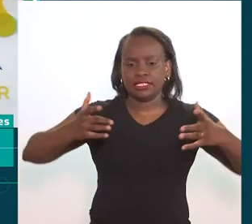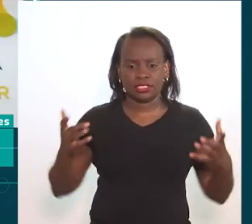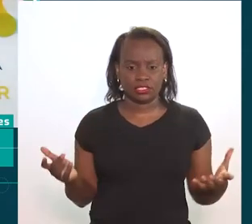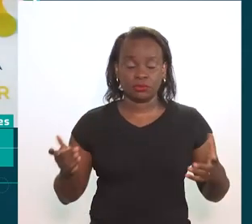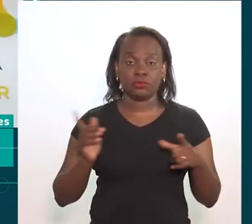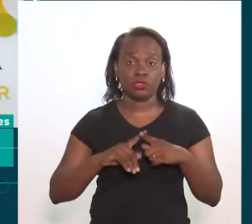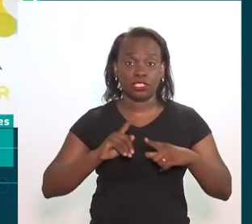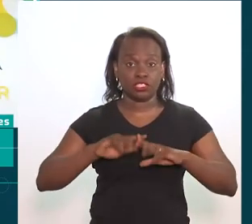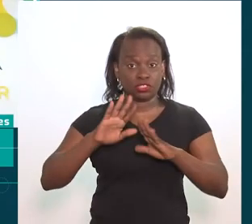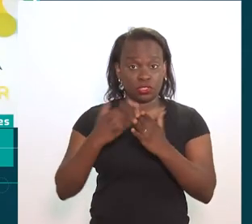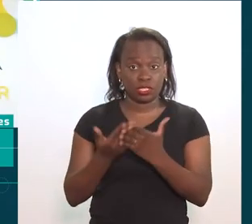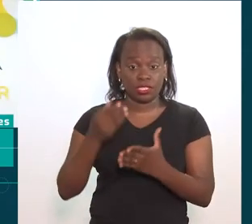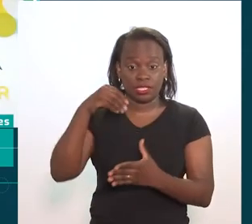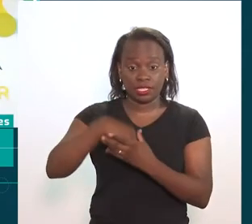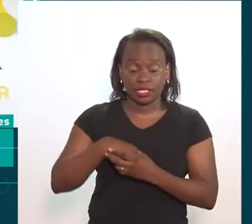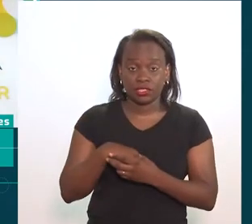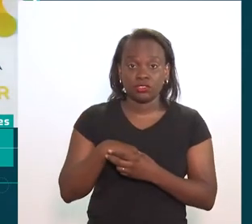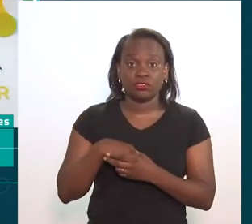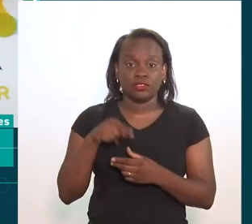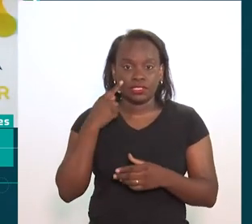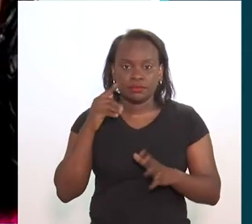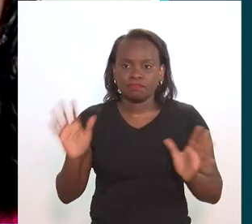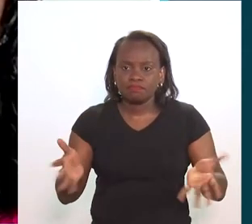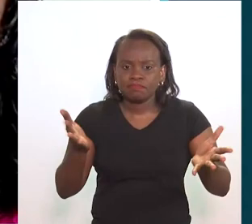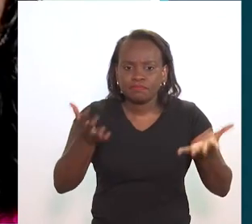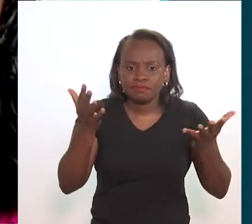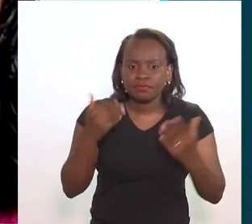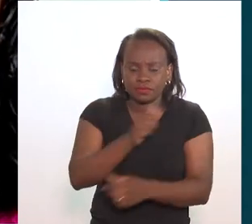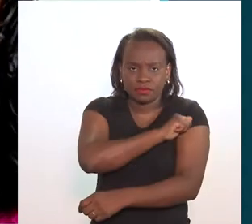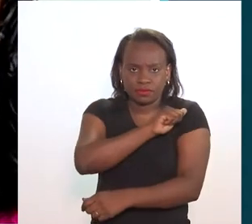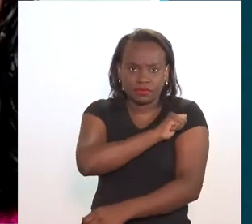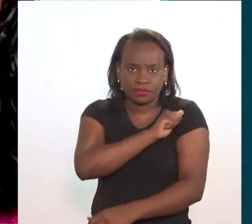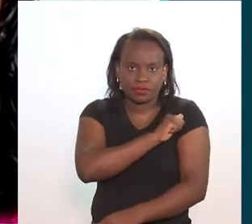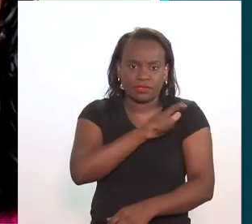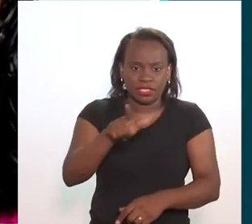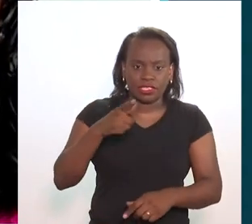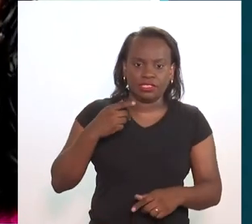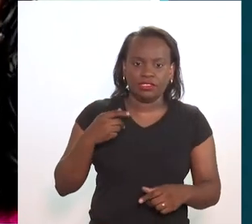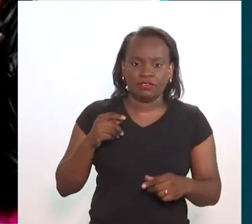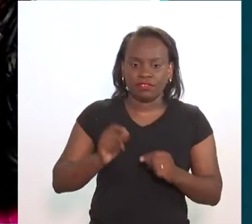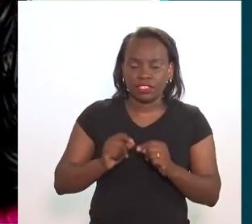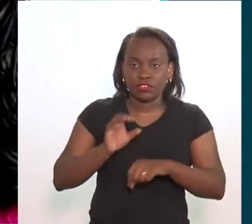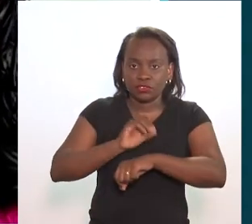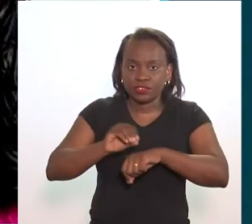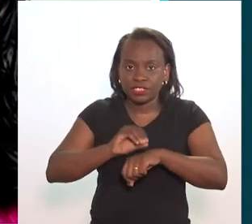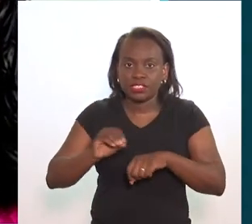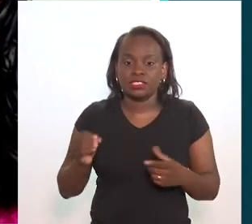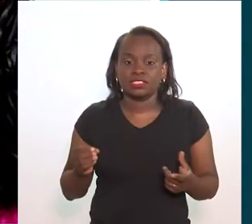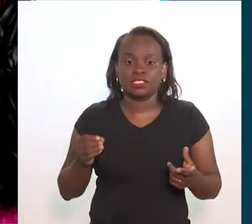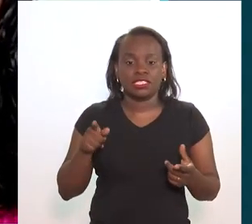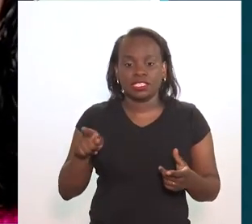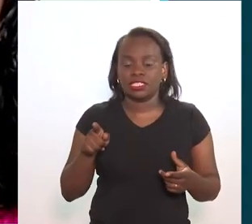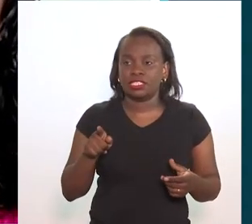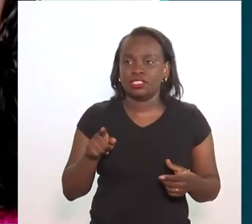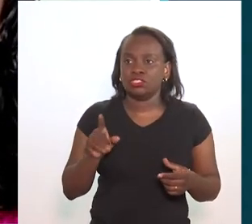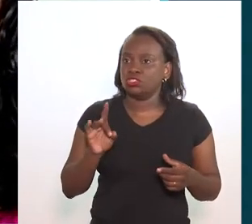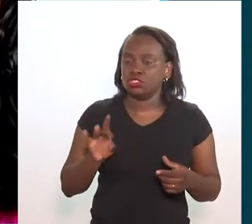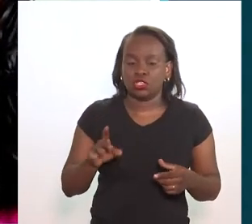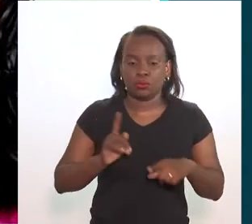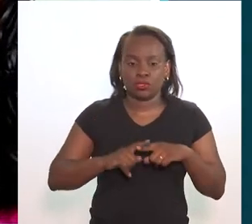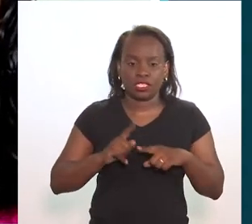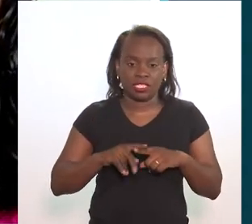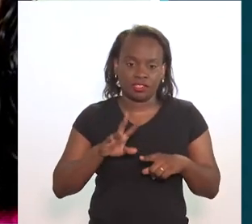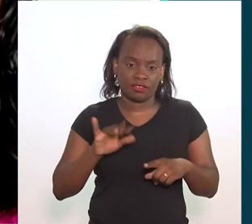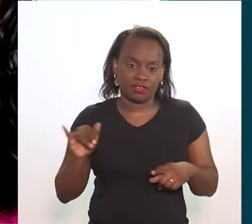a fazer arte de uma forma muito ampla, porque dentro da escola, quando você mobiliza